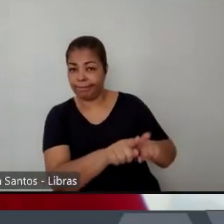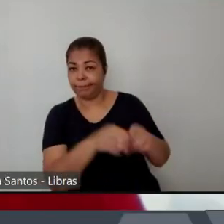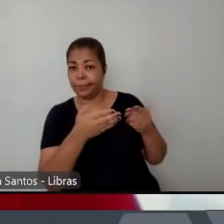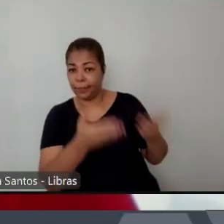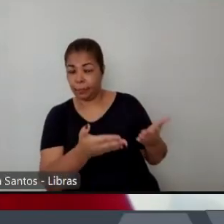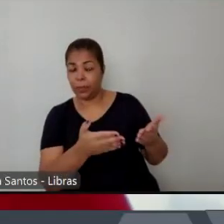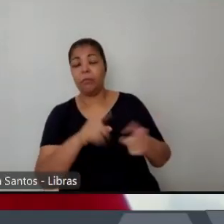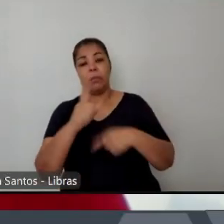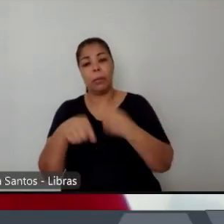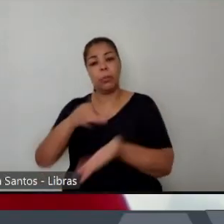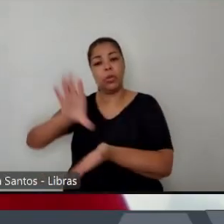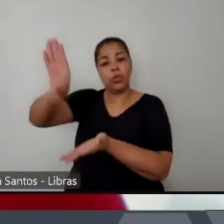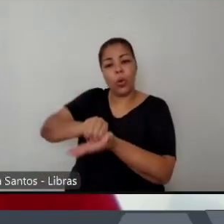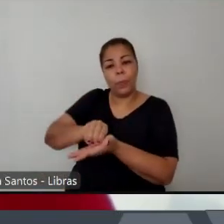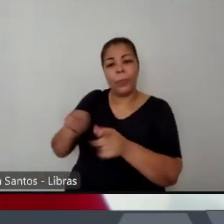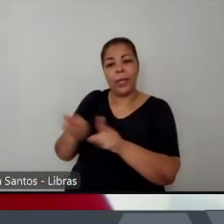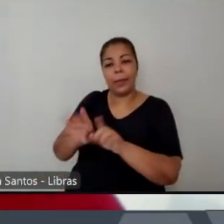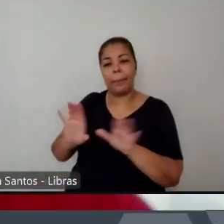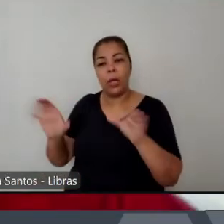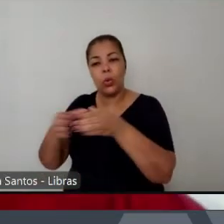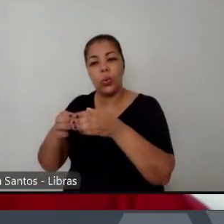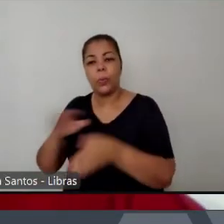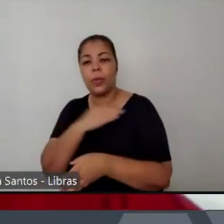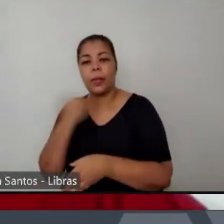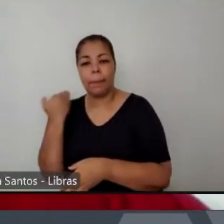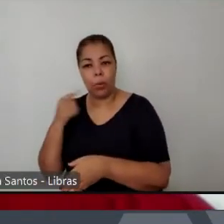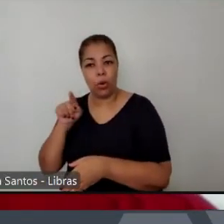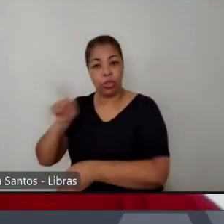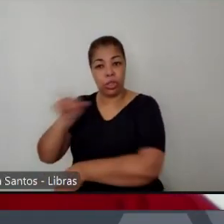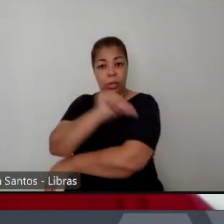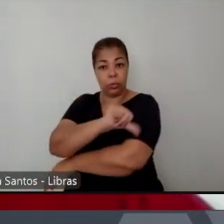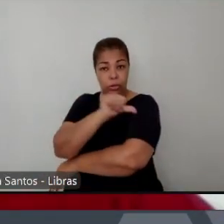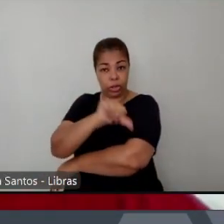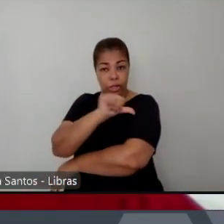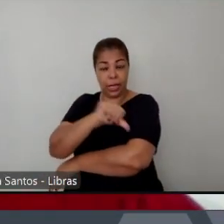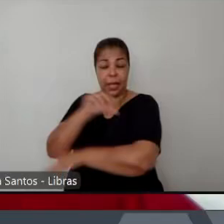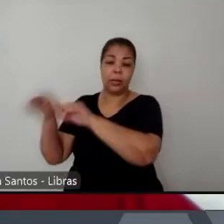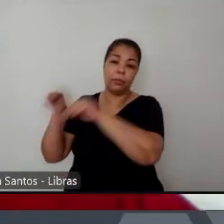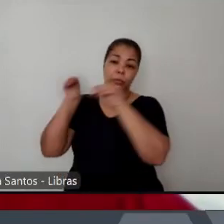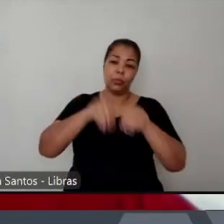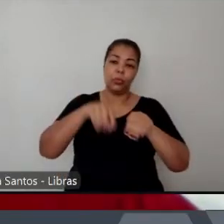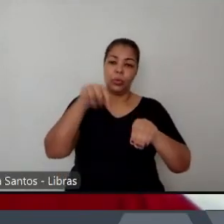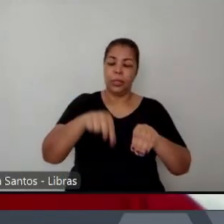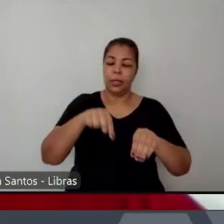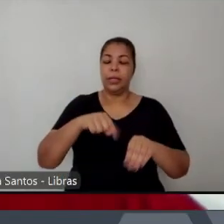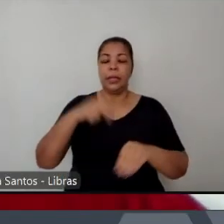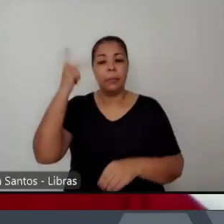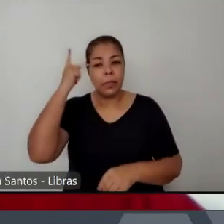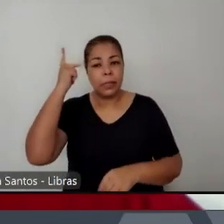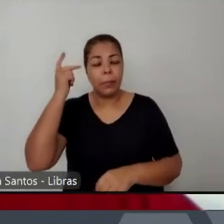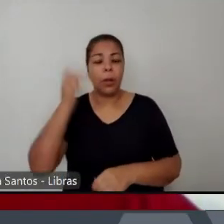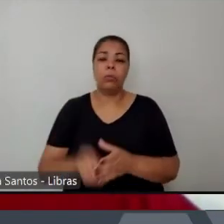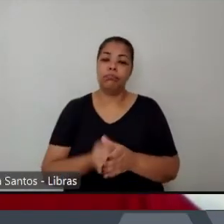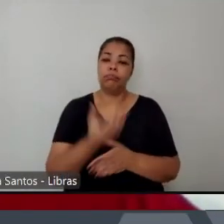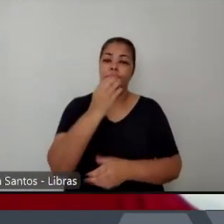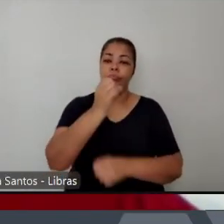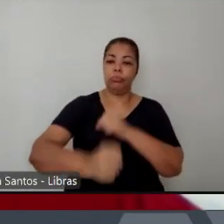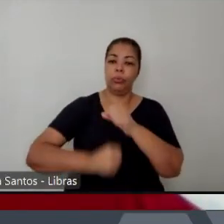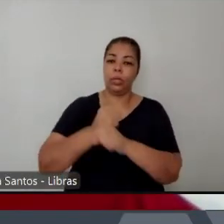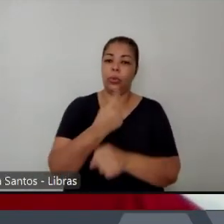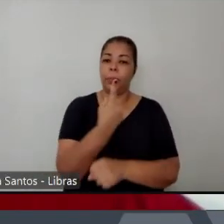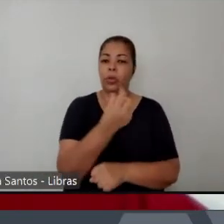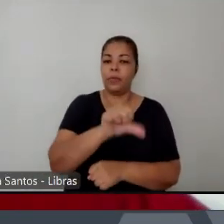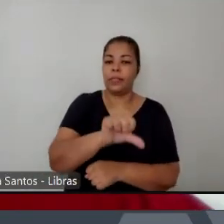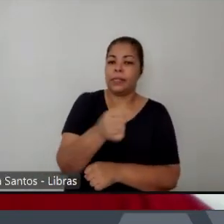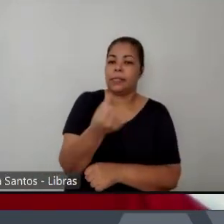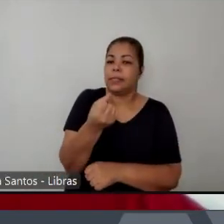carioca. Na verdade, o Esquadrão da Morte em São Paulo surge em 1968, quando morre um